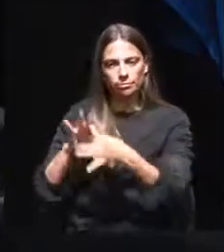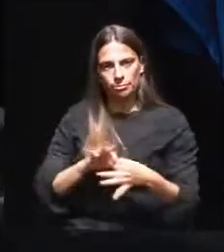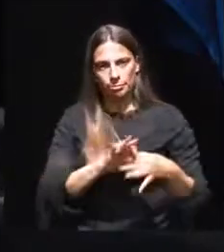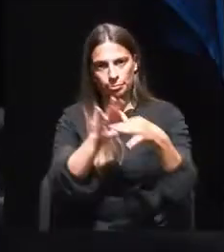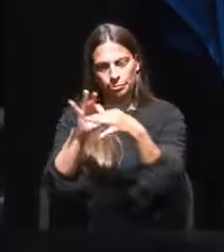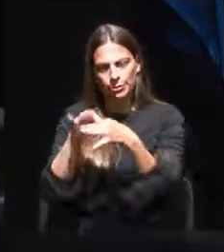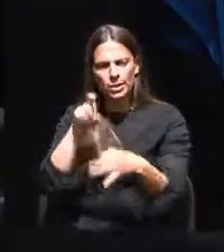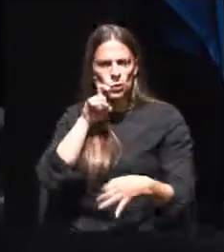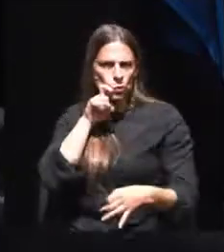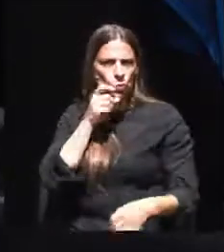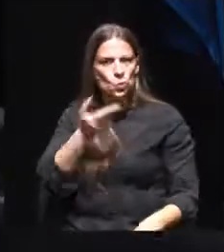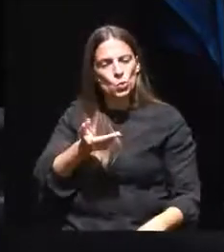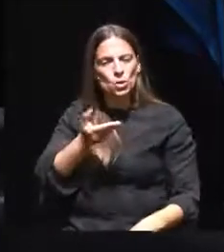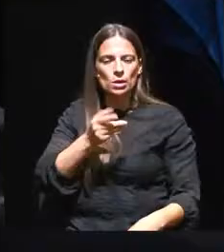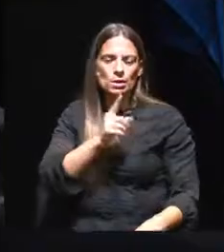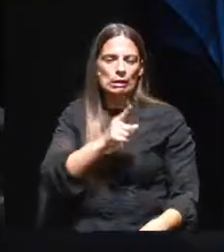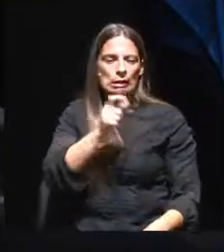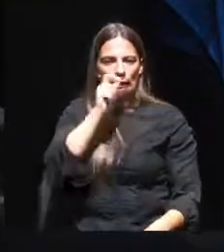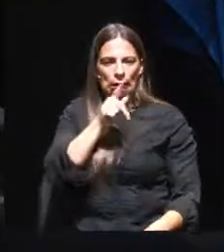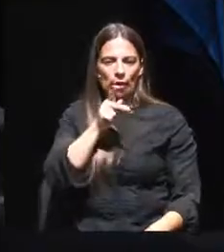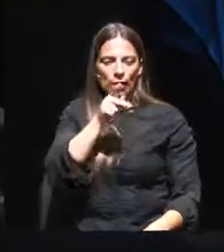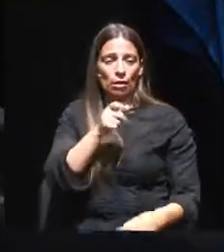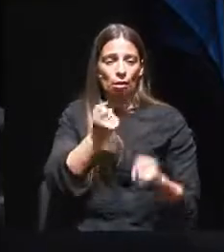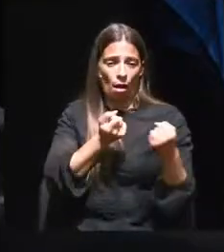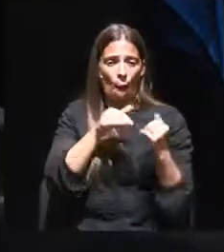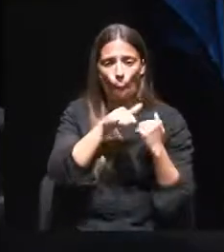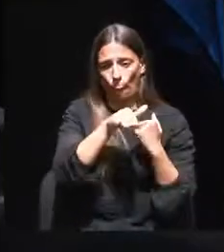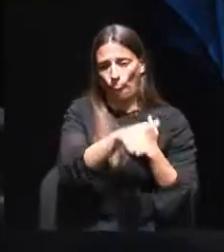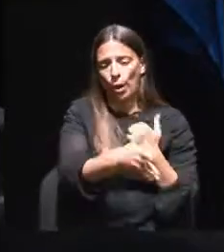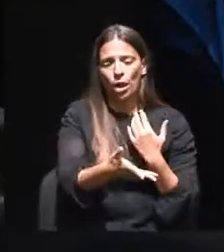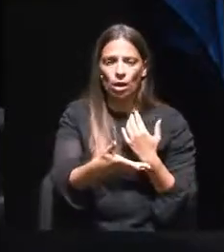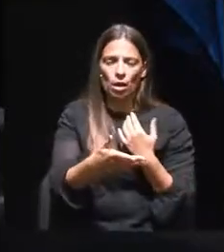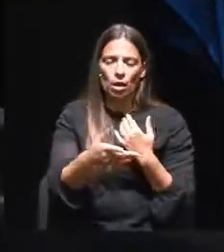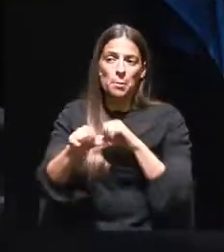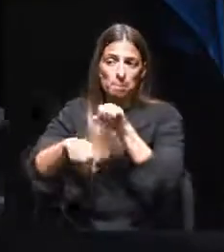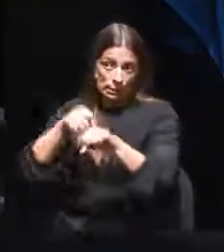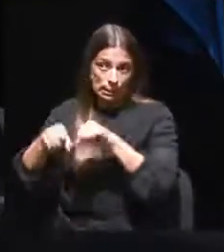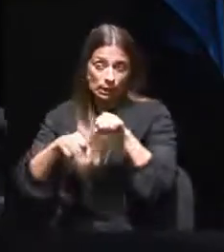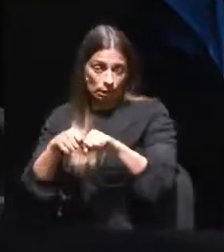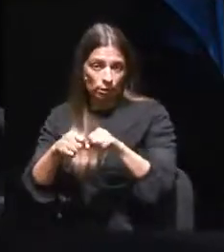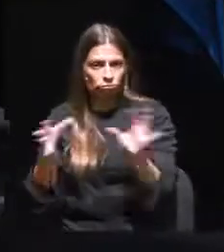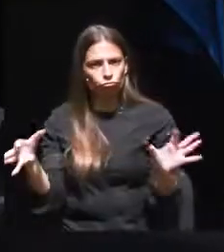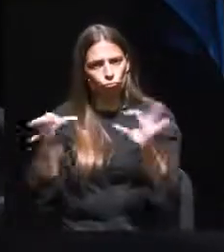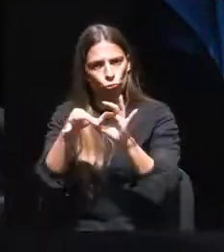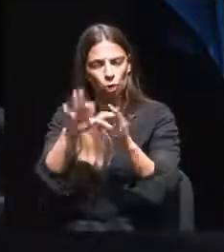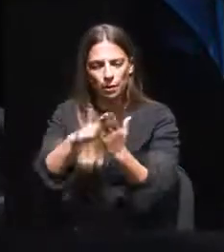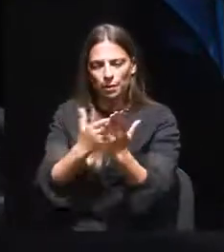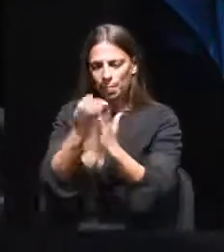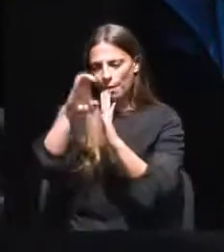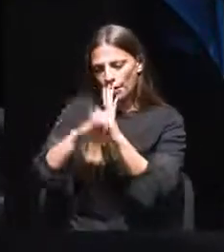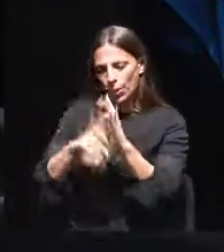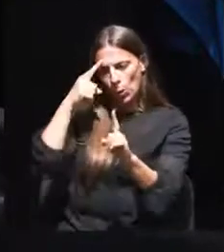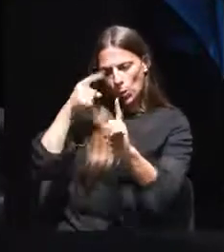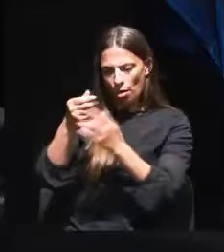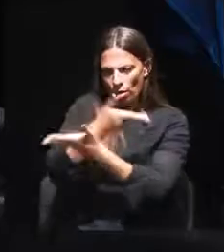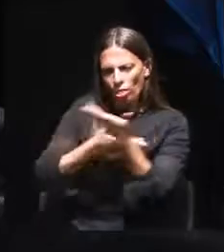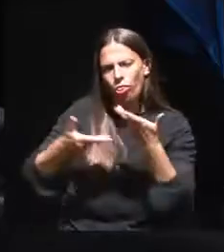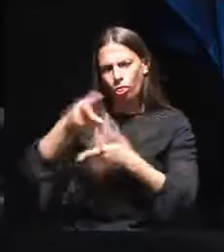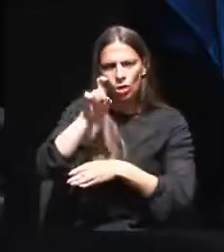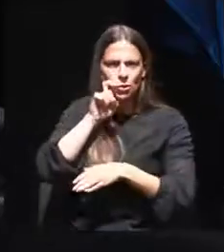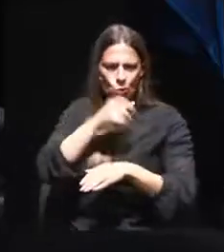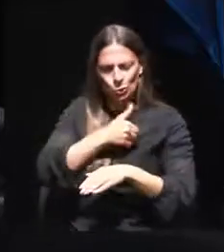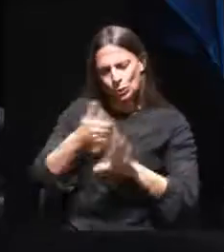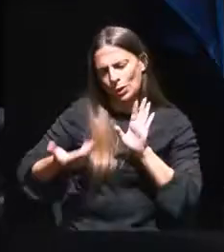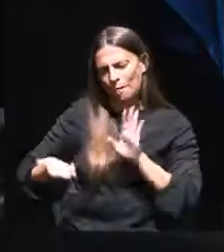harmoniosa e segura entre utilizadores de automóveis e utilizadores de bicicletas e que criasse condições para o convívio mais